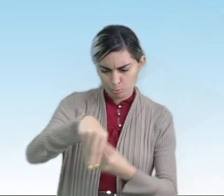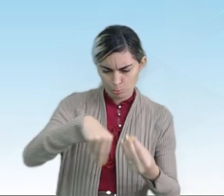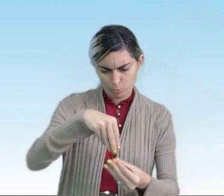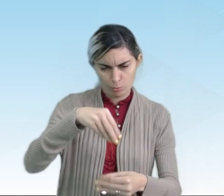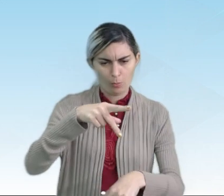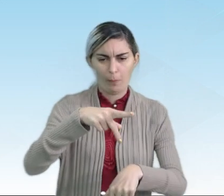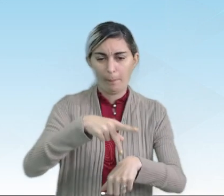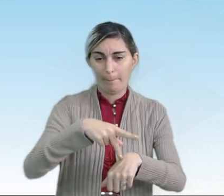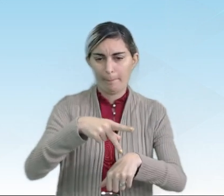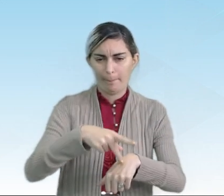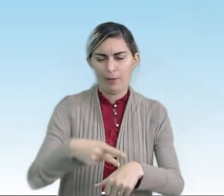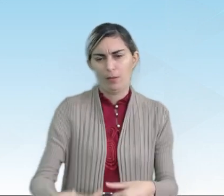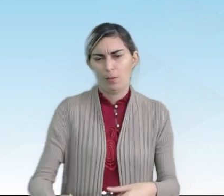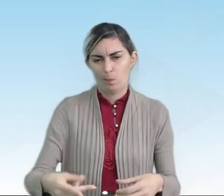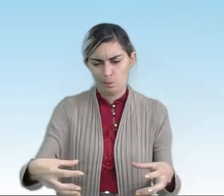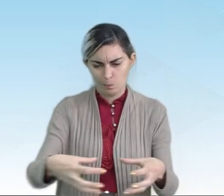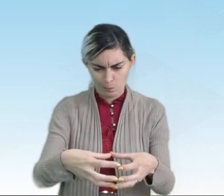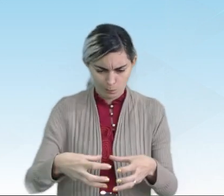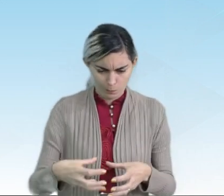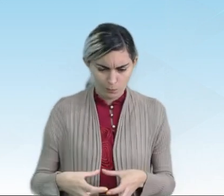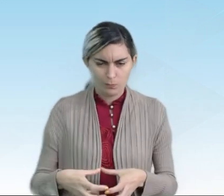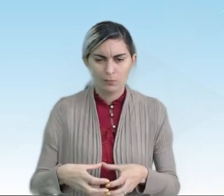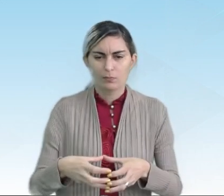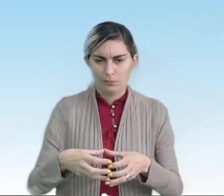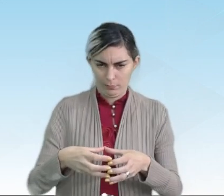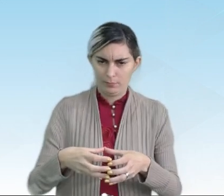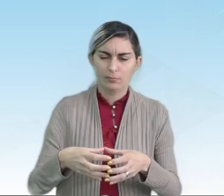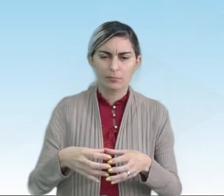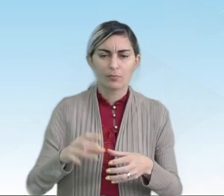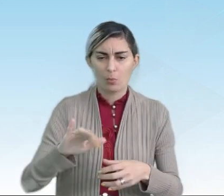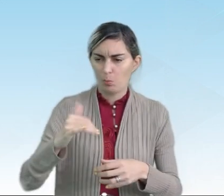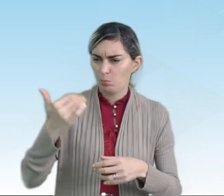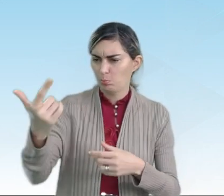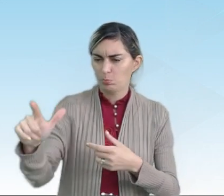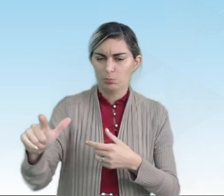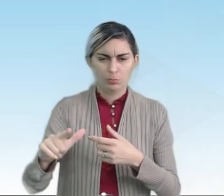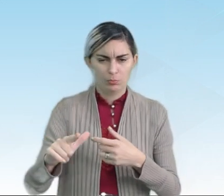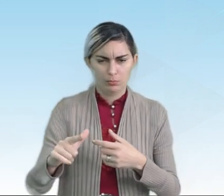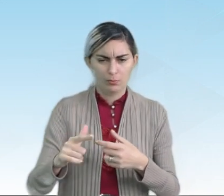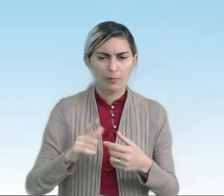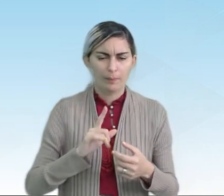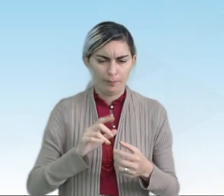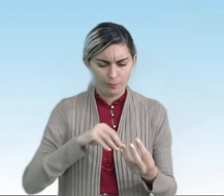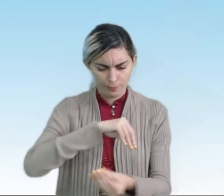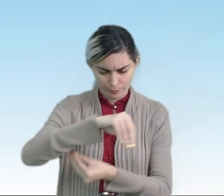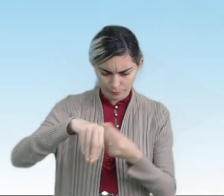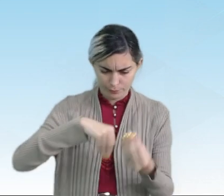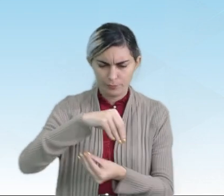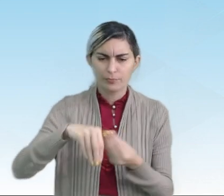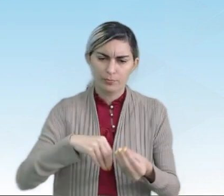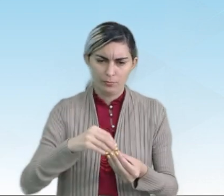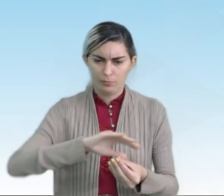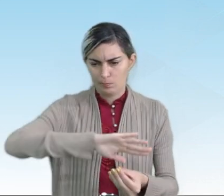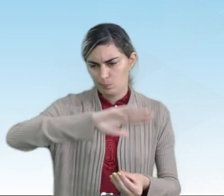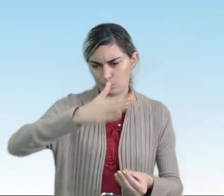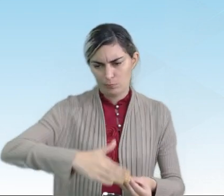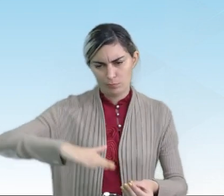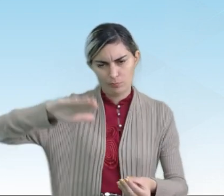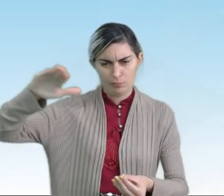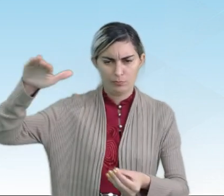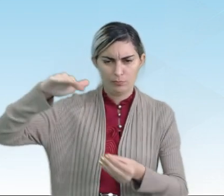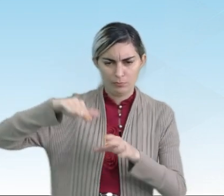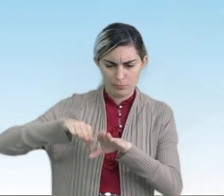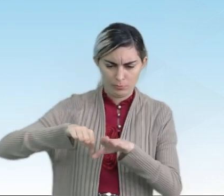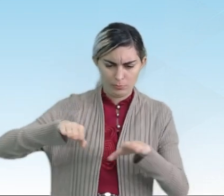graças à ação dos agentes externos ou exógenos de transformação do relevo em um